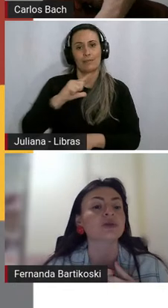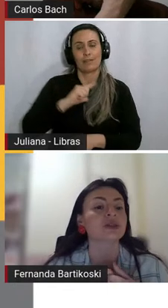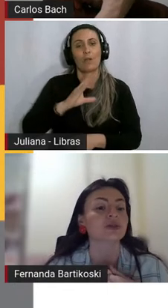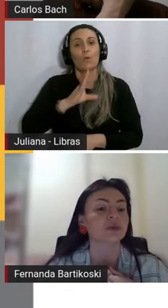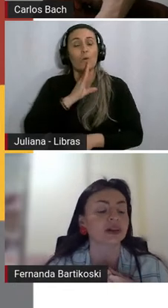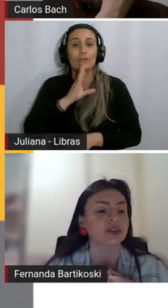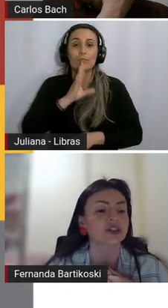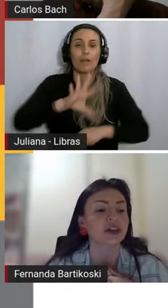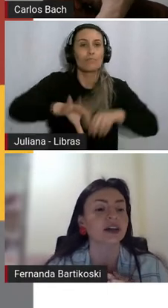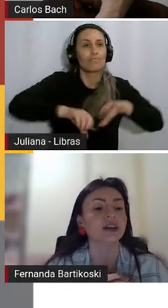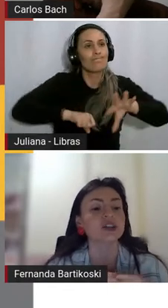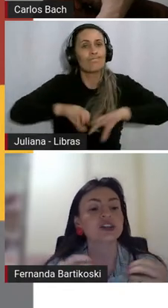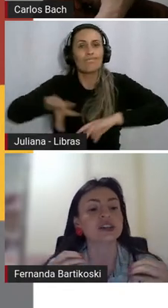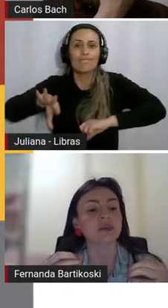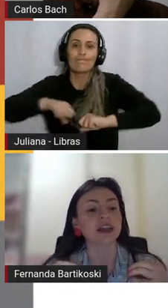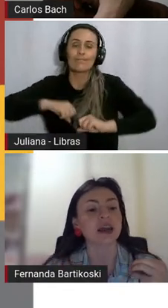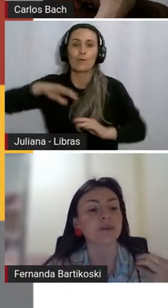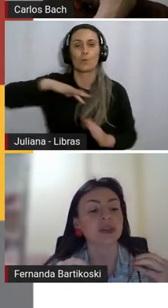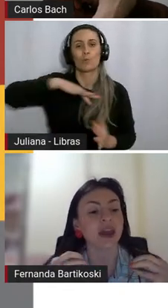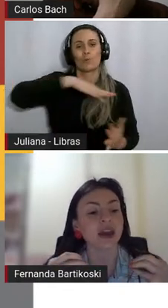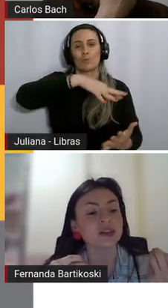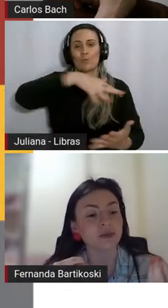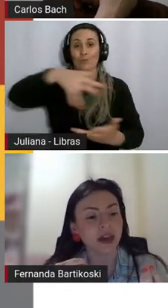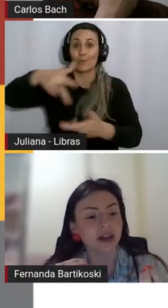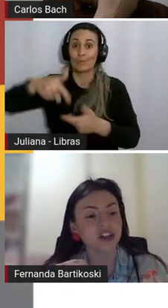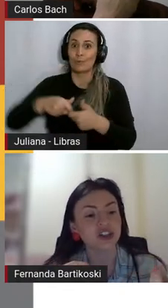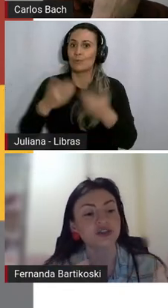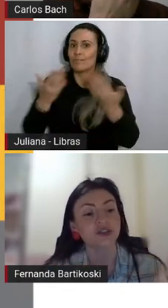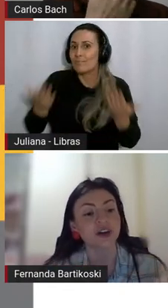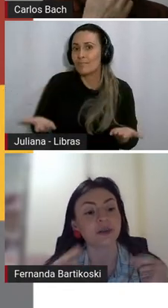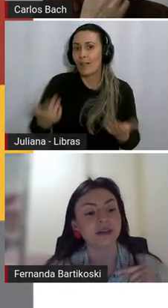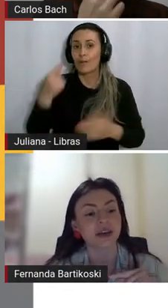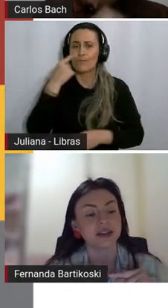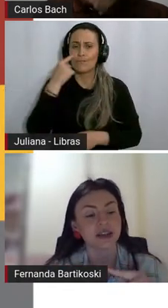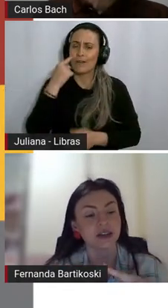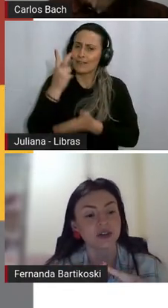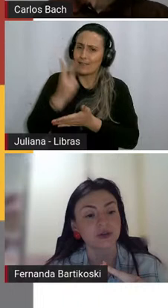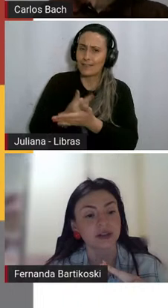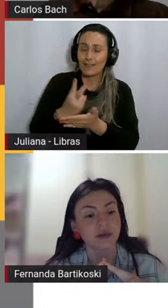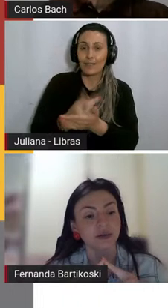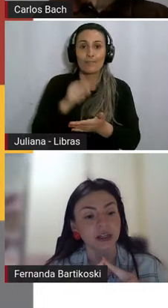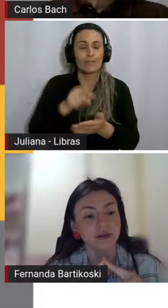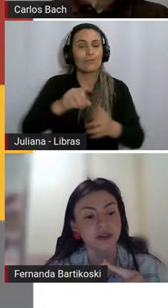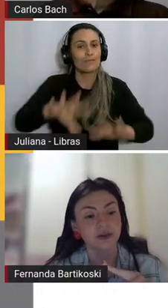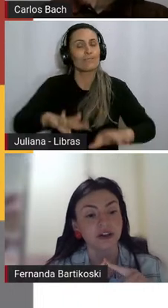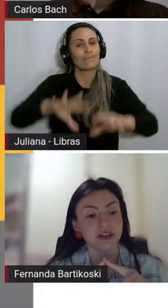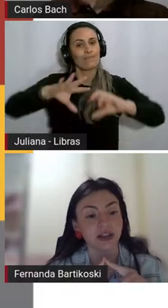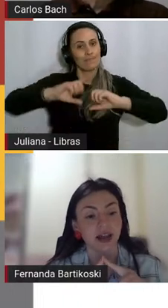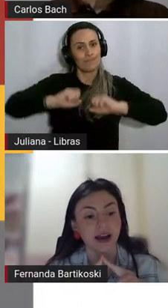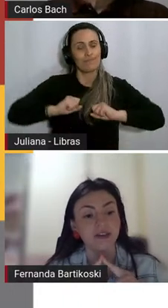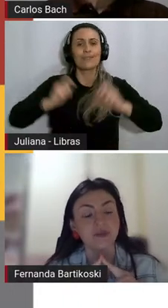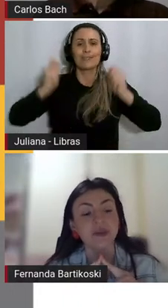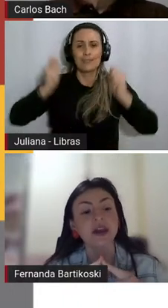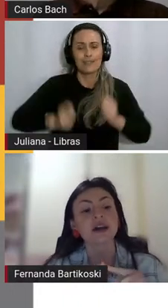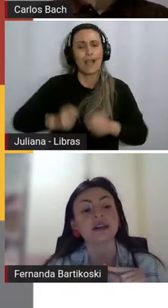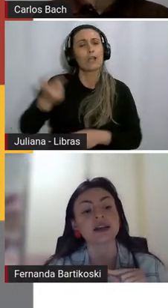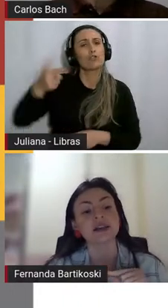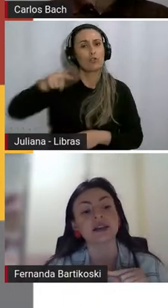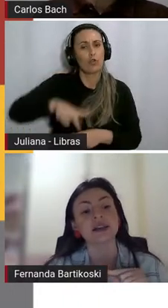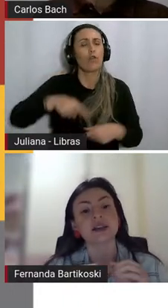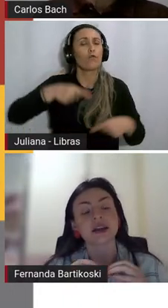e do mundo circundante. Então, gente sempre tem que ter em si mente, a gente vai também trazer essa discussão outras vezes durante essa live,